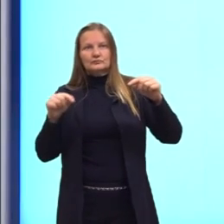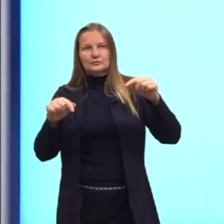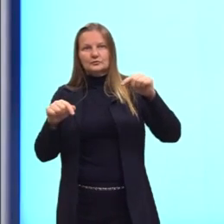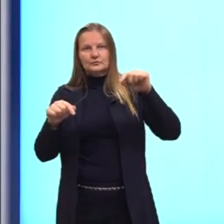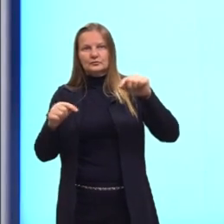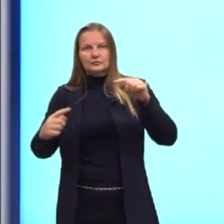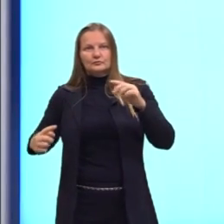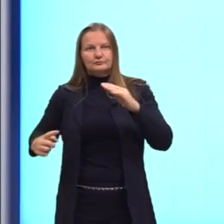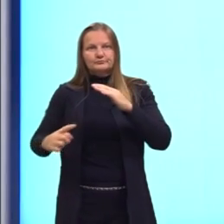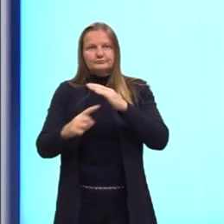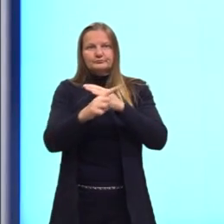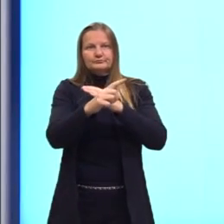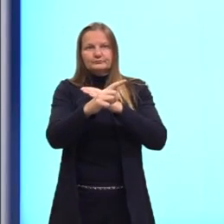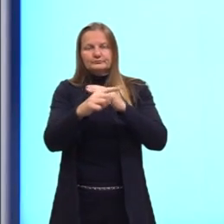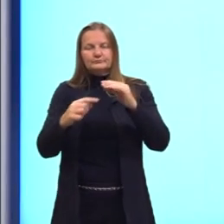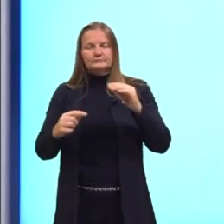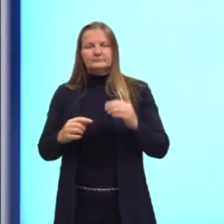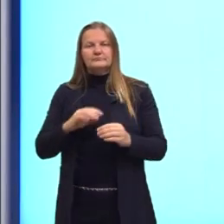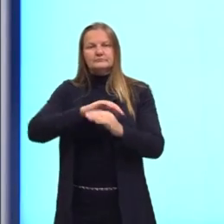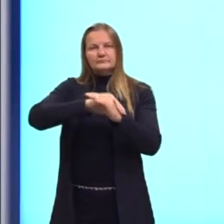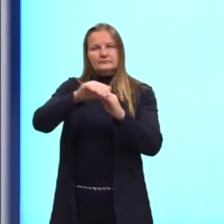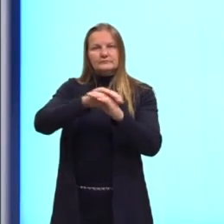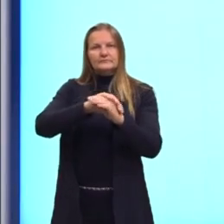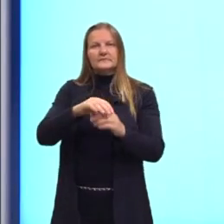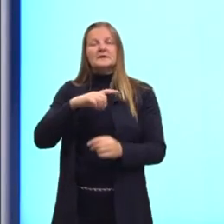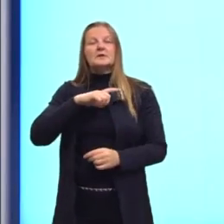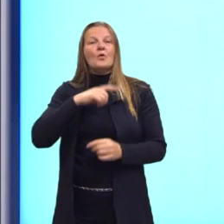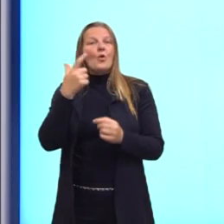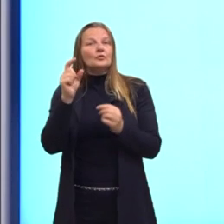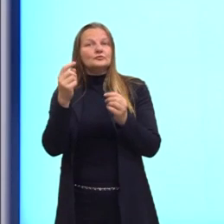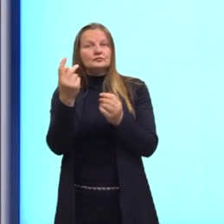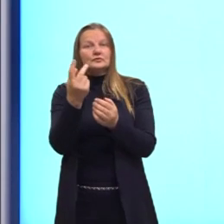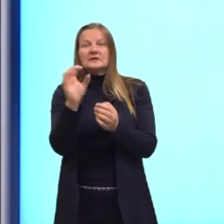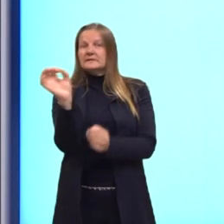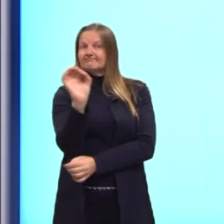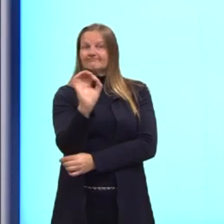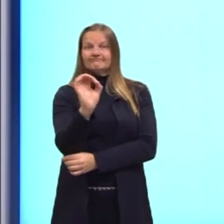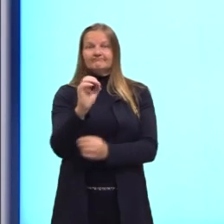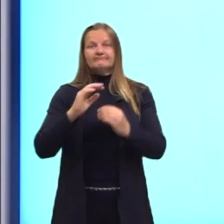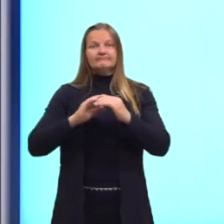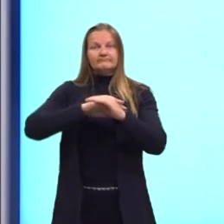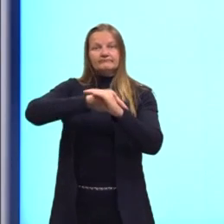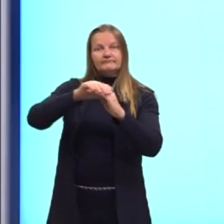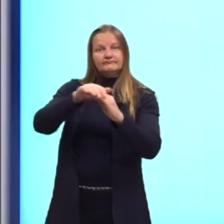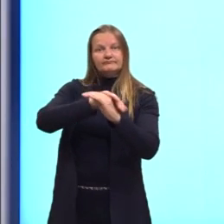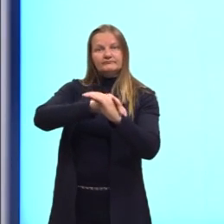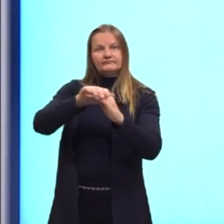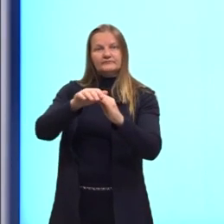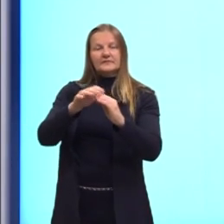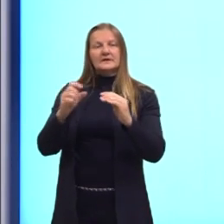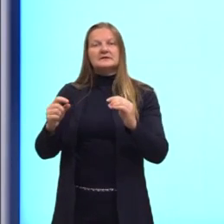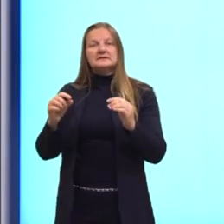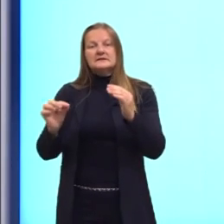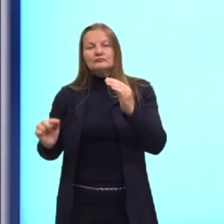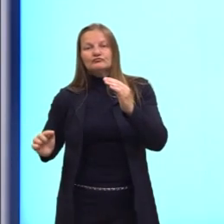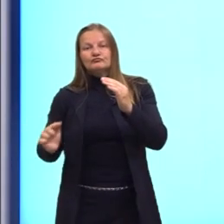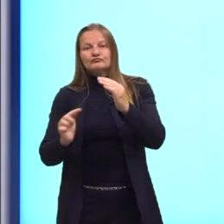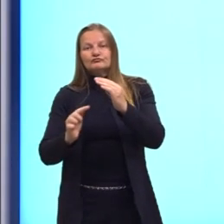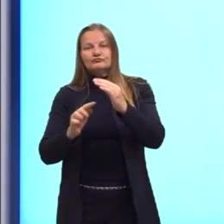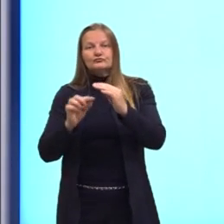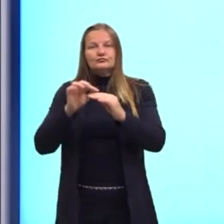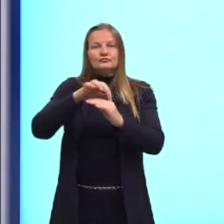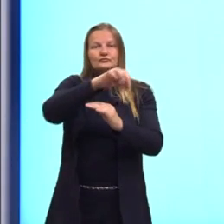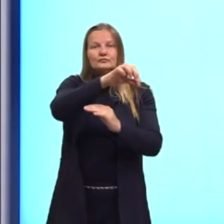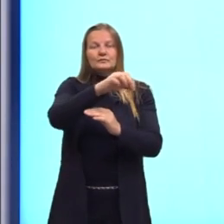chamada de poliedro convexo. Já no poliedro não convexo, se nós traçarmos uma reta que